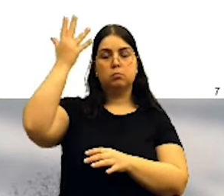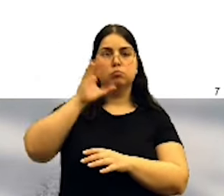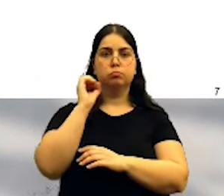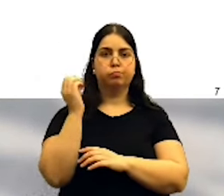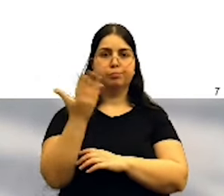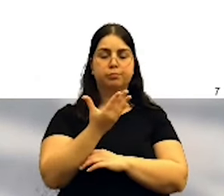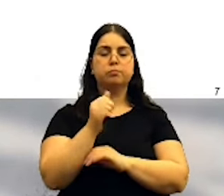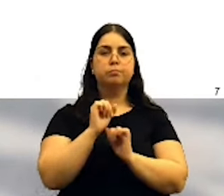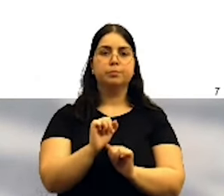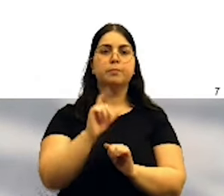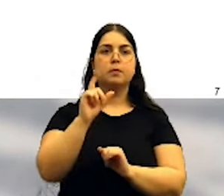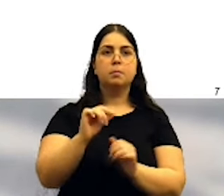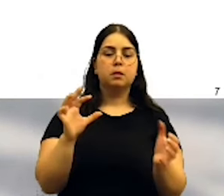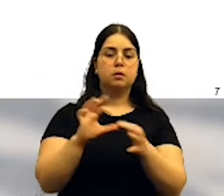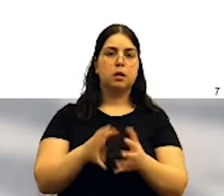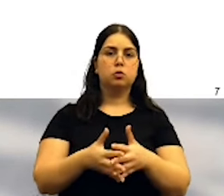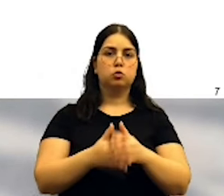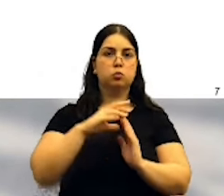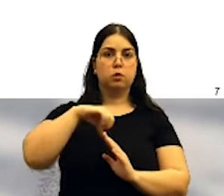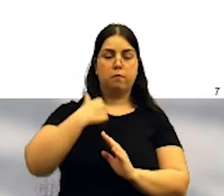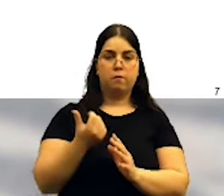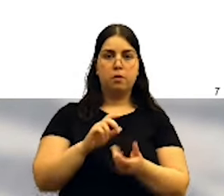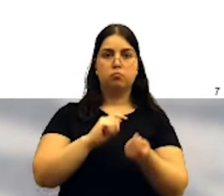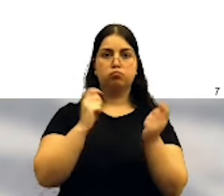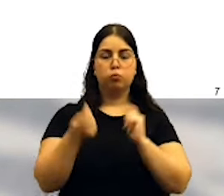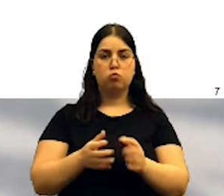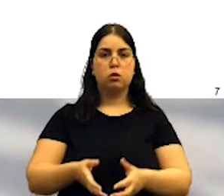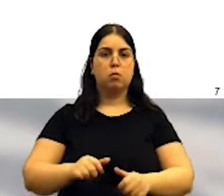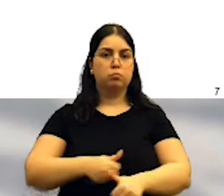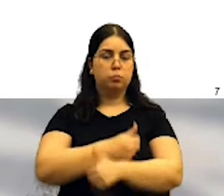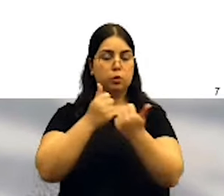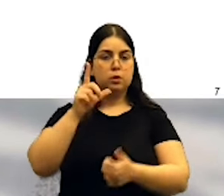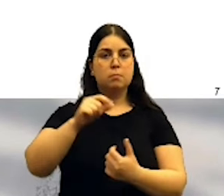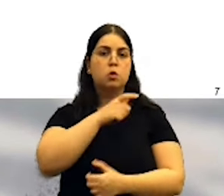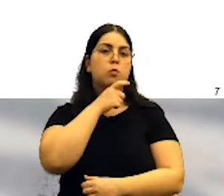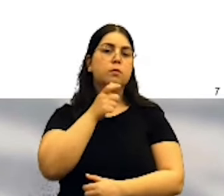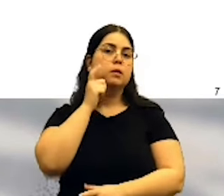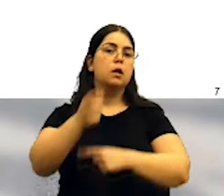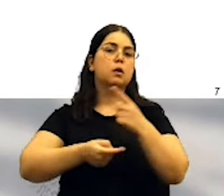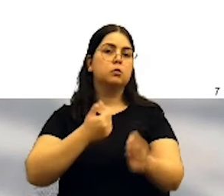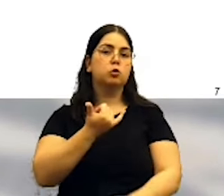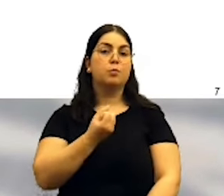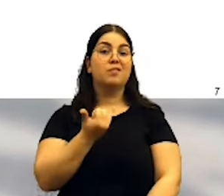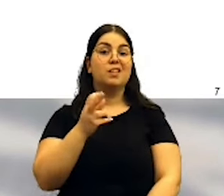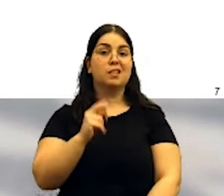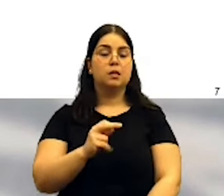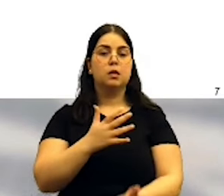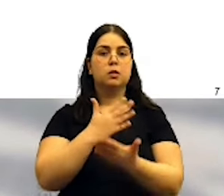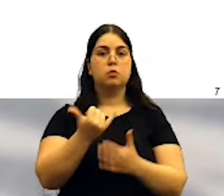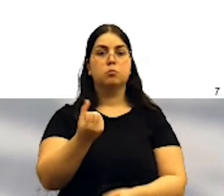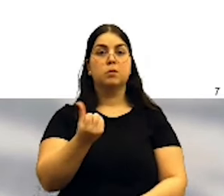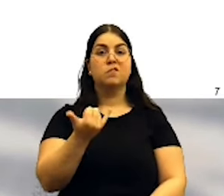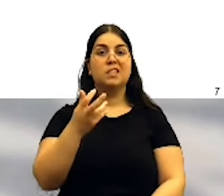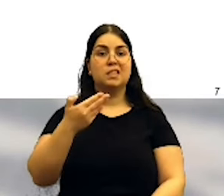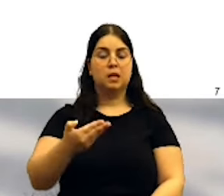verde, e está no Plano de Ação Climática 2030, e o compromisso que já estava nas grandes opções do Plano 2023-2027,